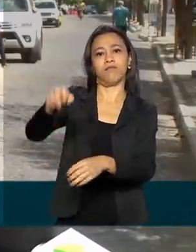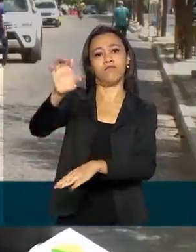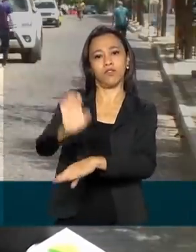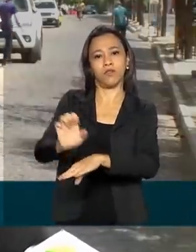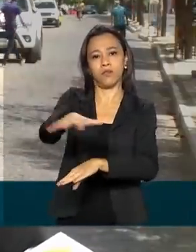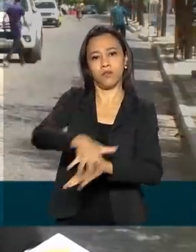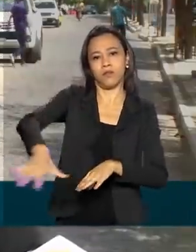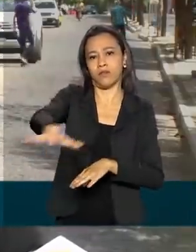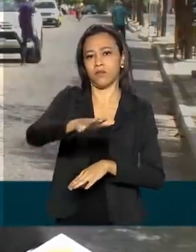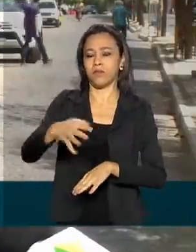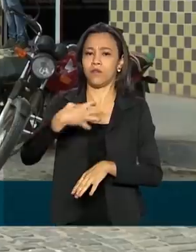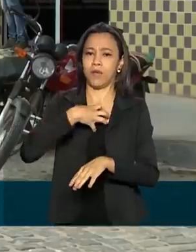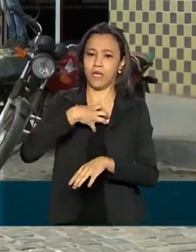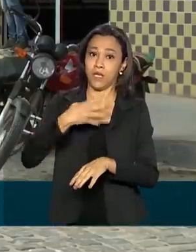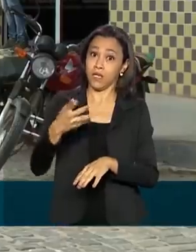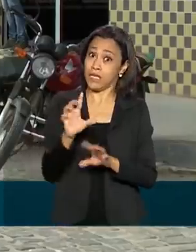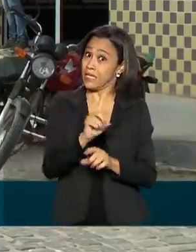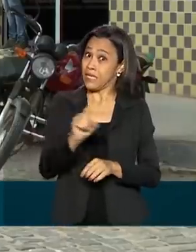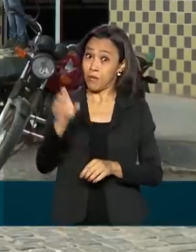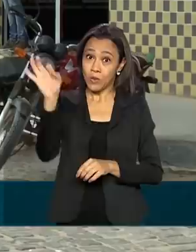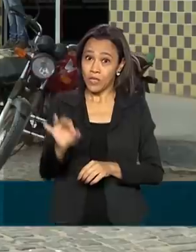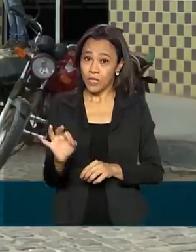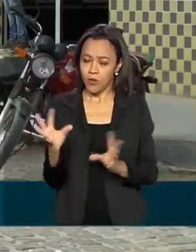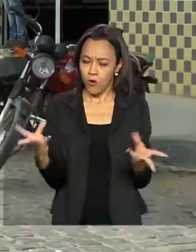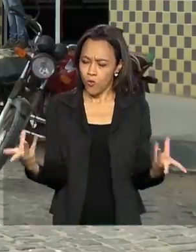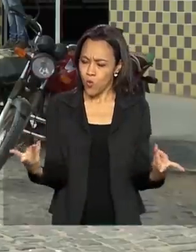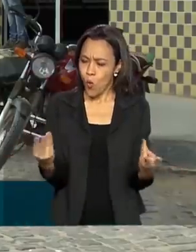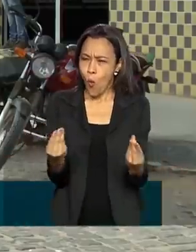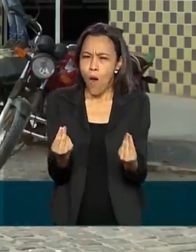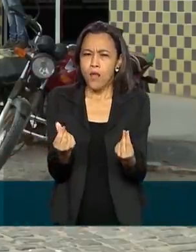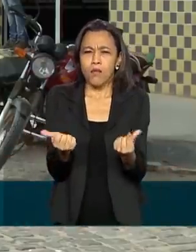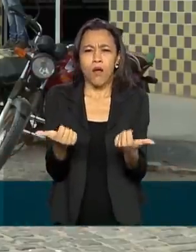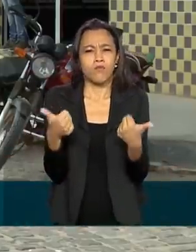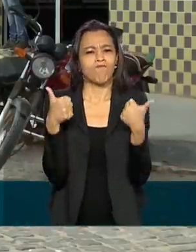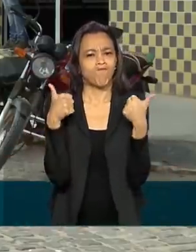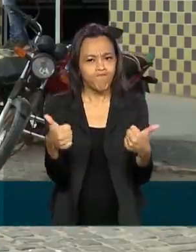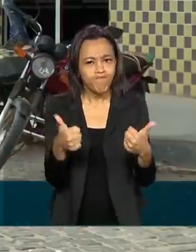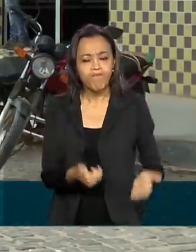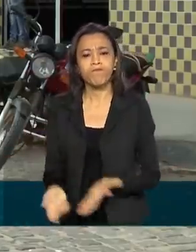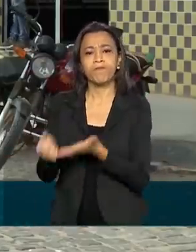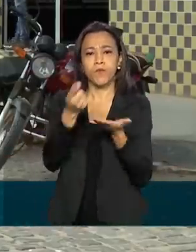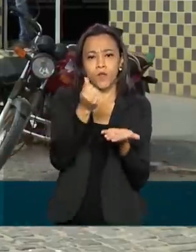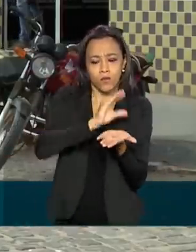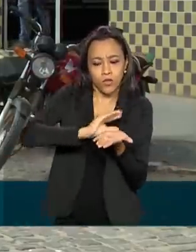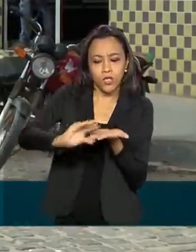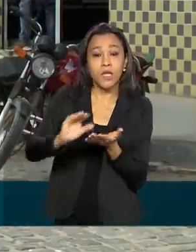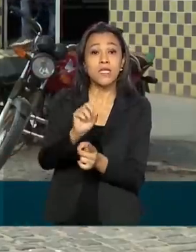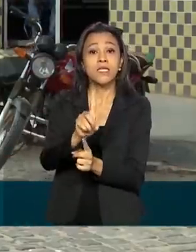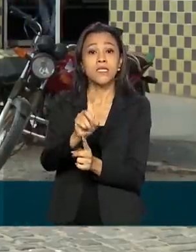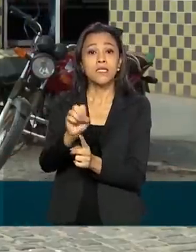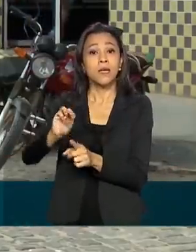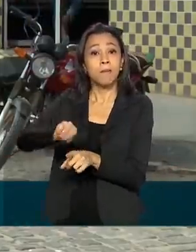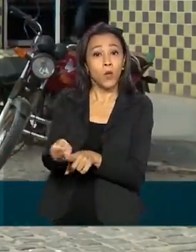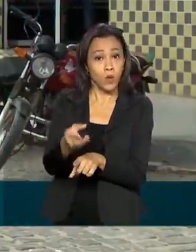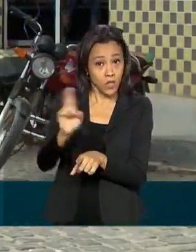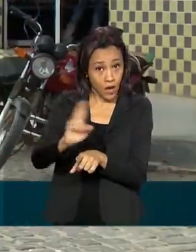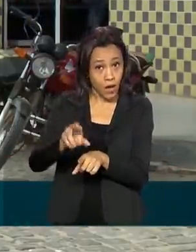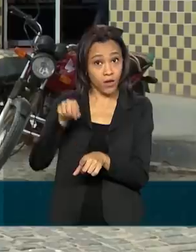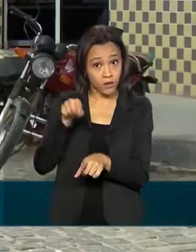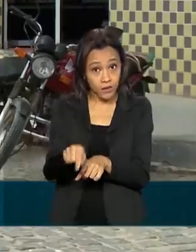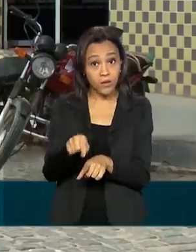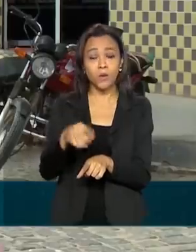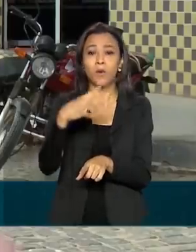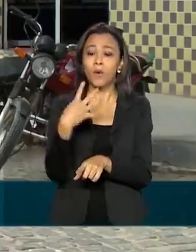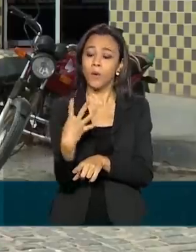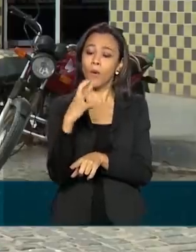100% qualidade. O investimento do governo federal é de cerca de 100 milhões de reais. Com isso, 40